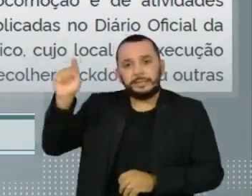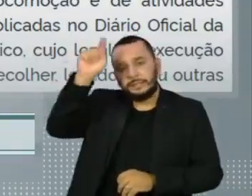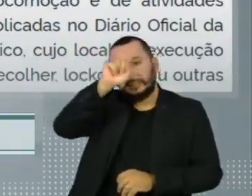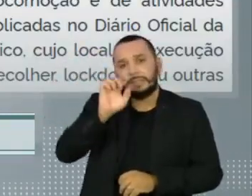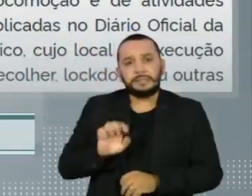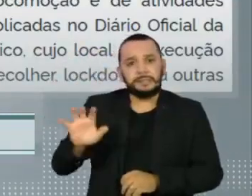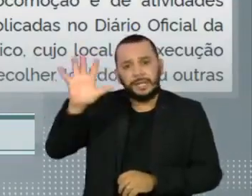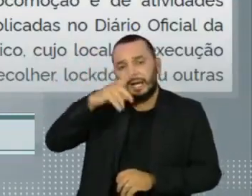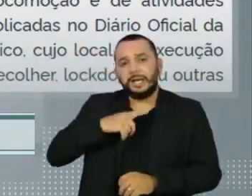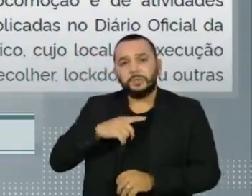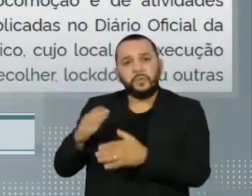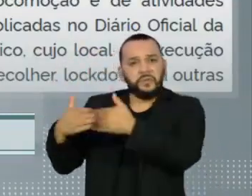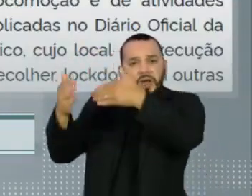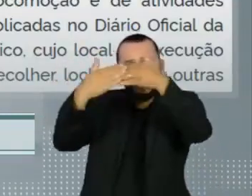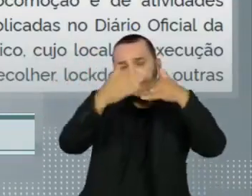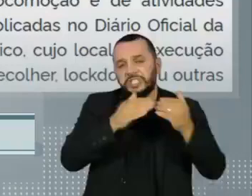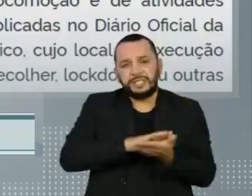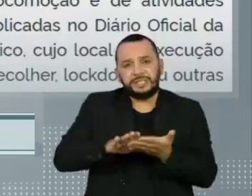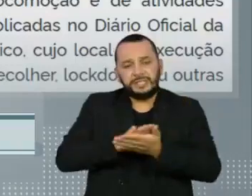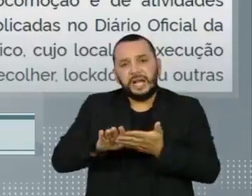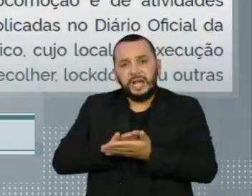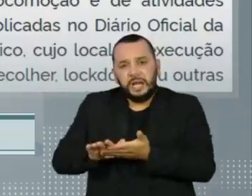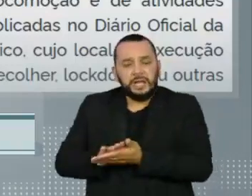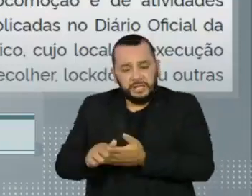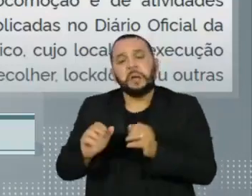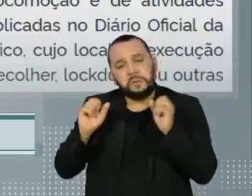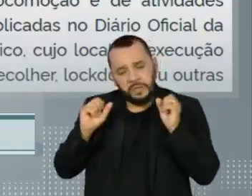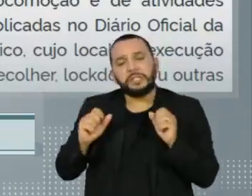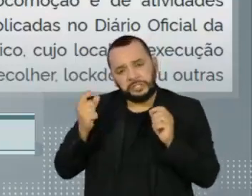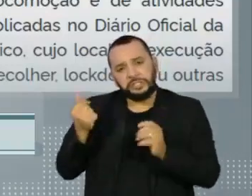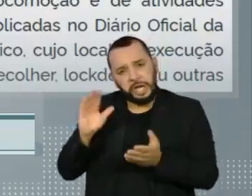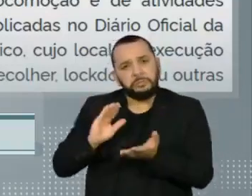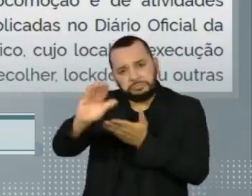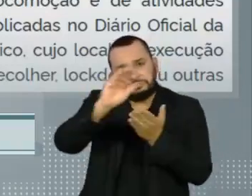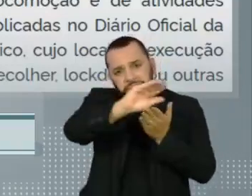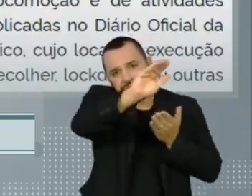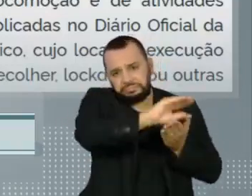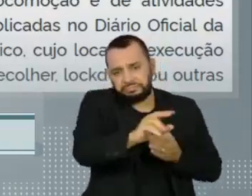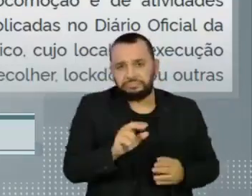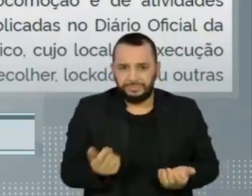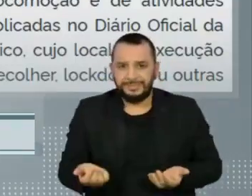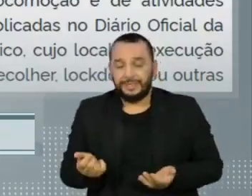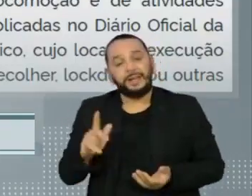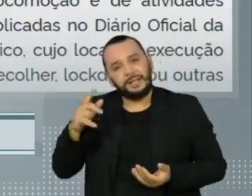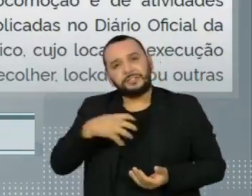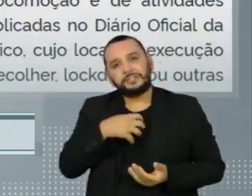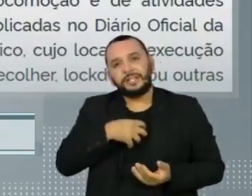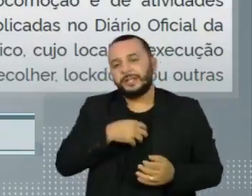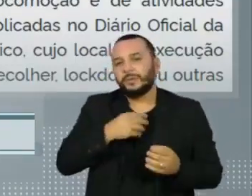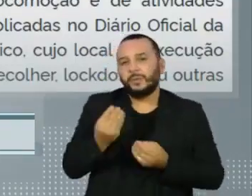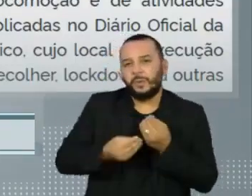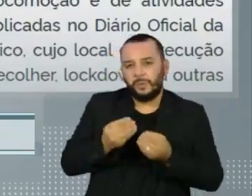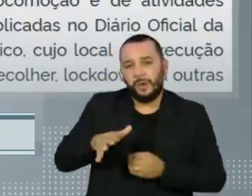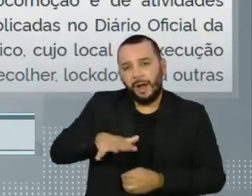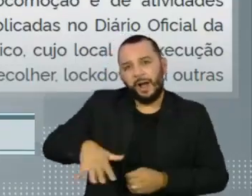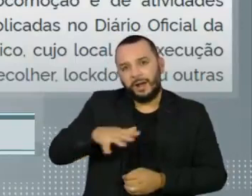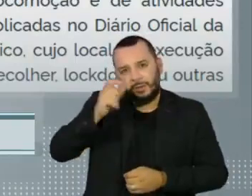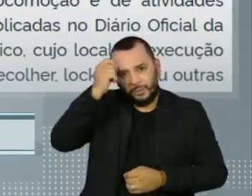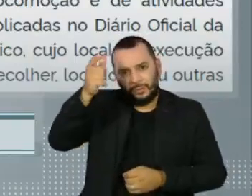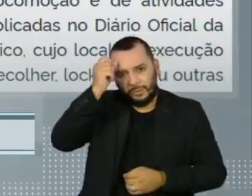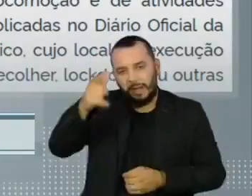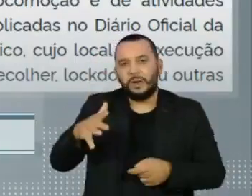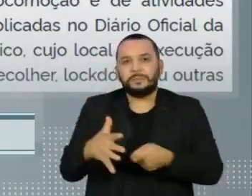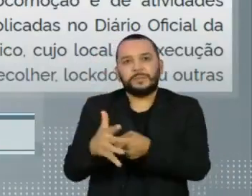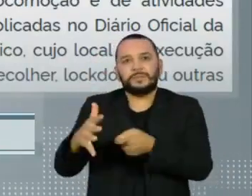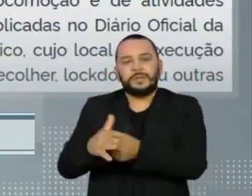circulação, toque de recolher, lockdown ou outras ações que impeçam a execução do projeto. É uma forma de usar o setor cultural para pressionar